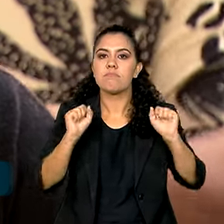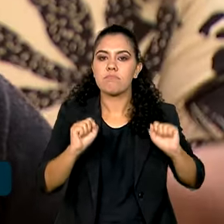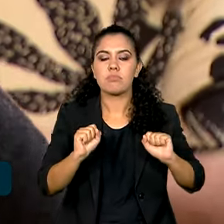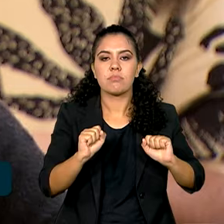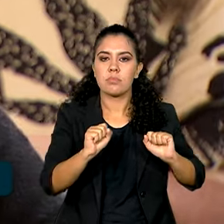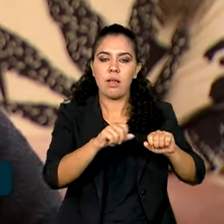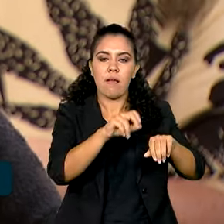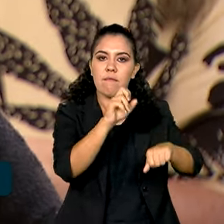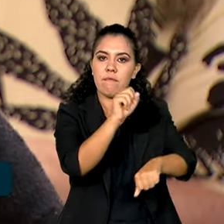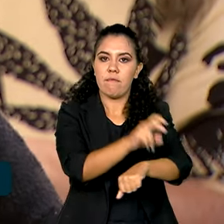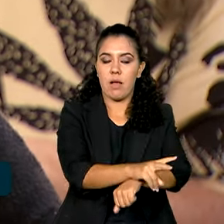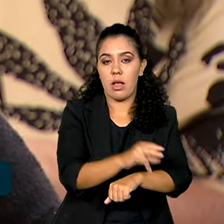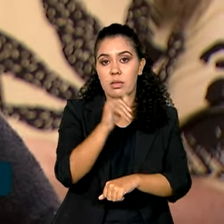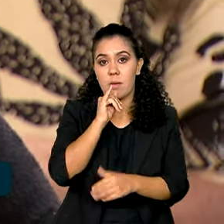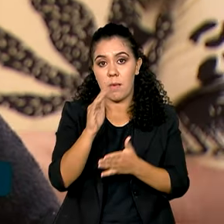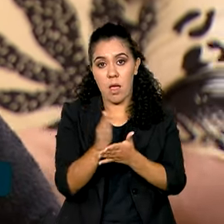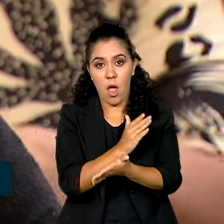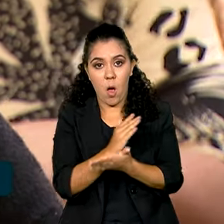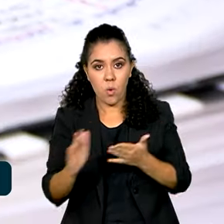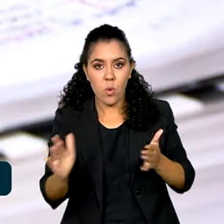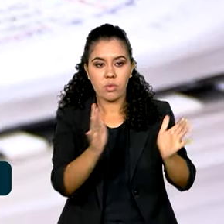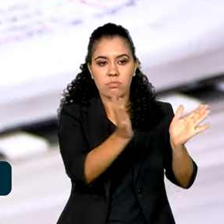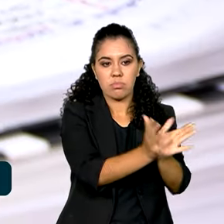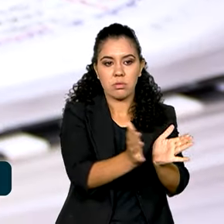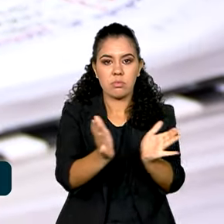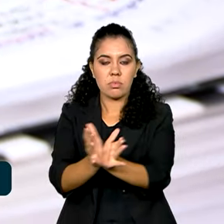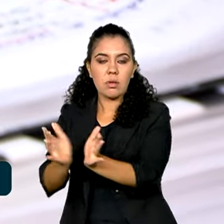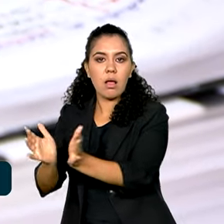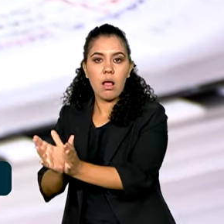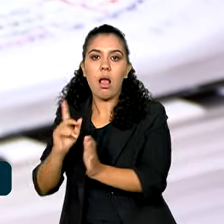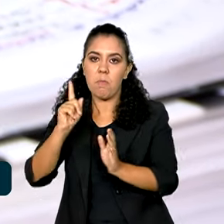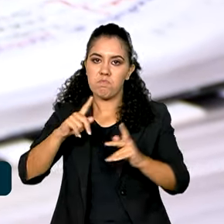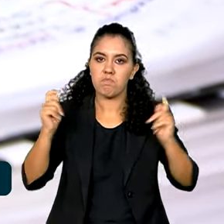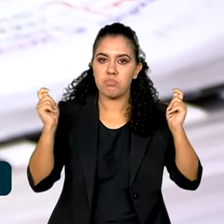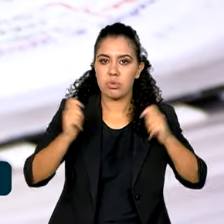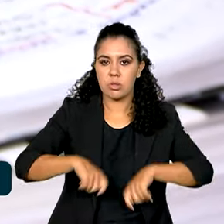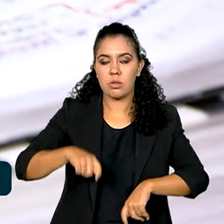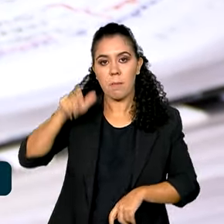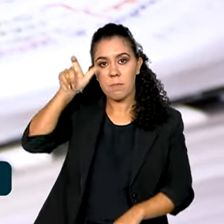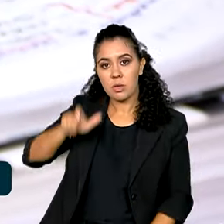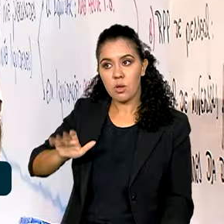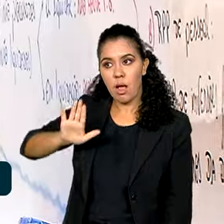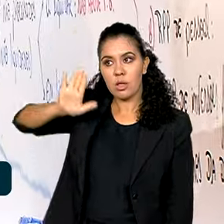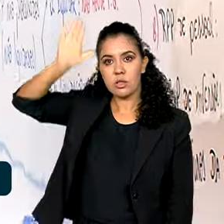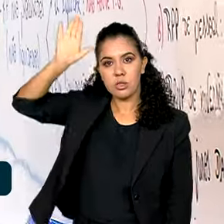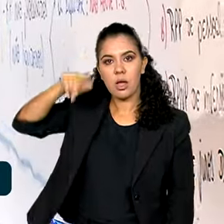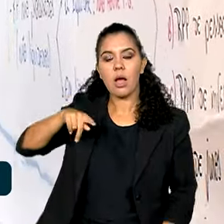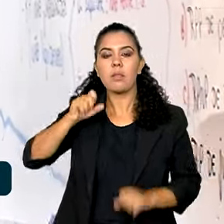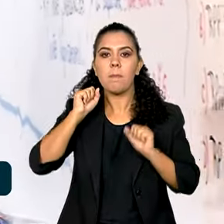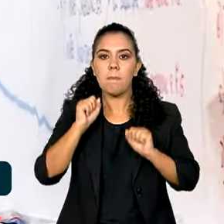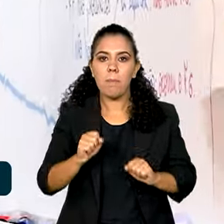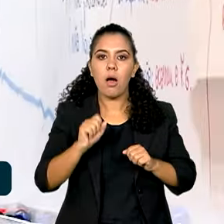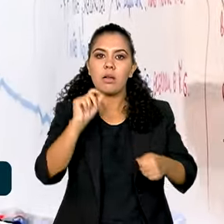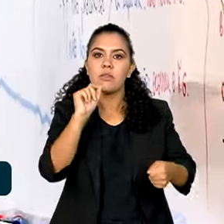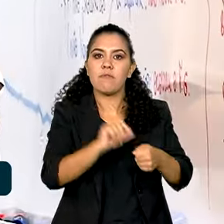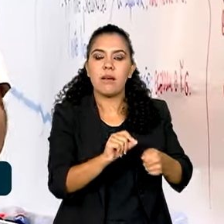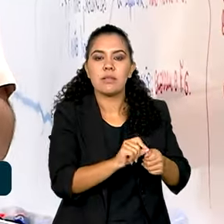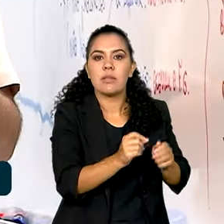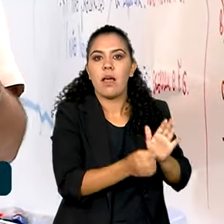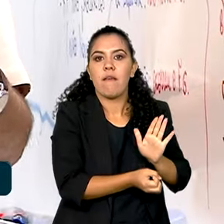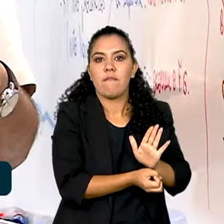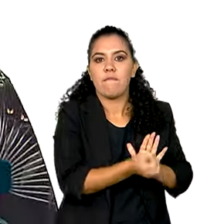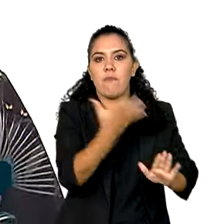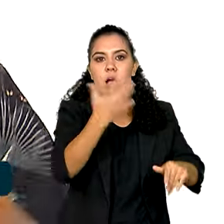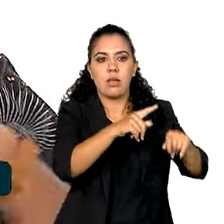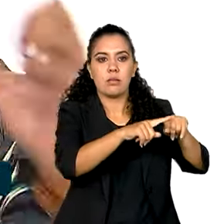categorias, é possível que um único candidato, numa única inscrição, possa concorrer a mais de mil